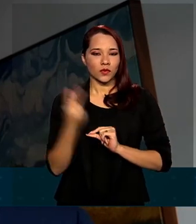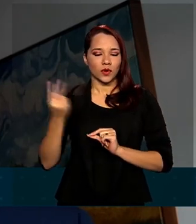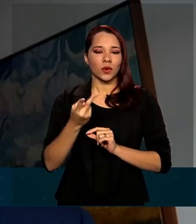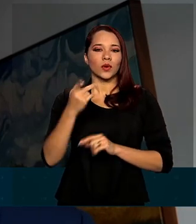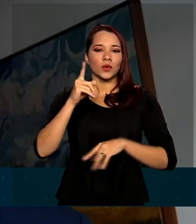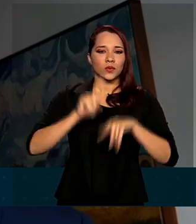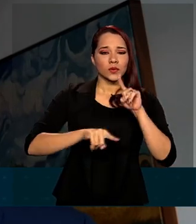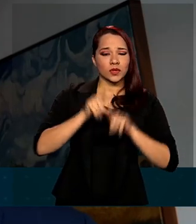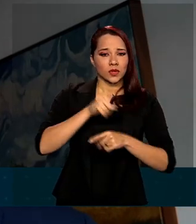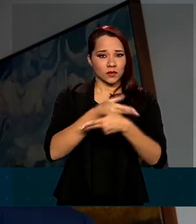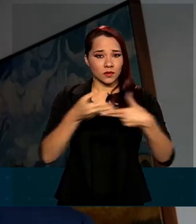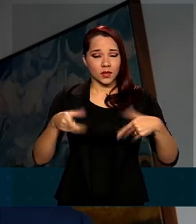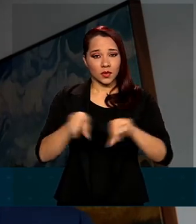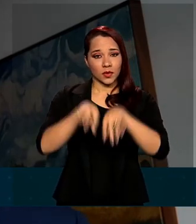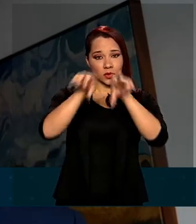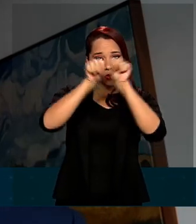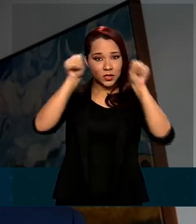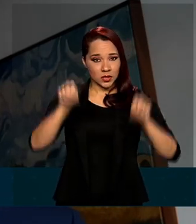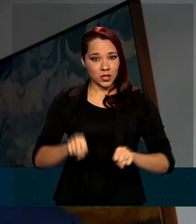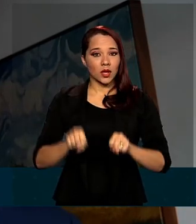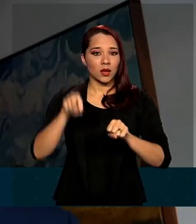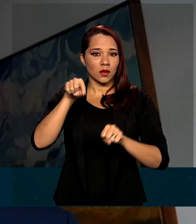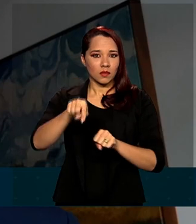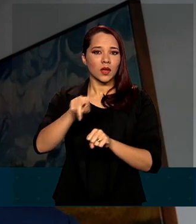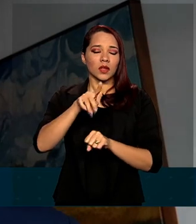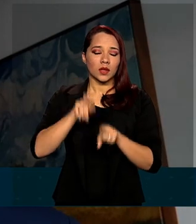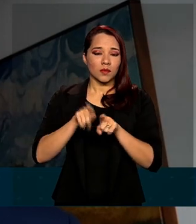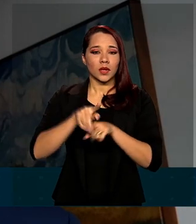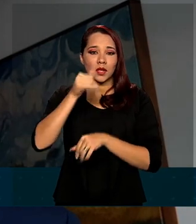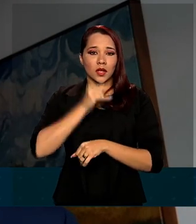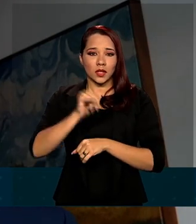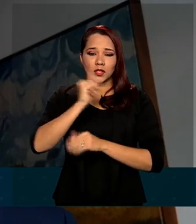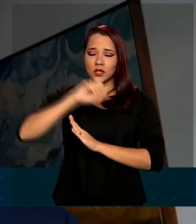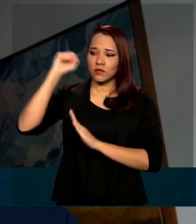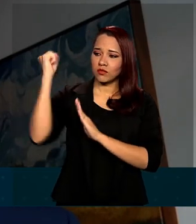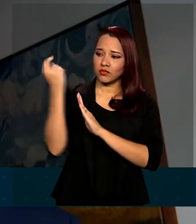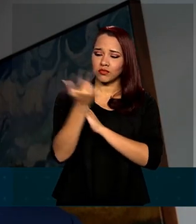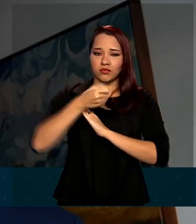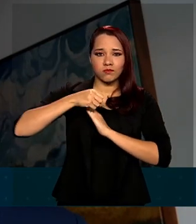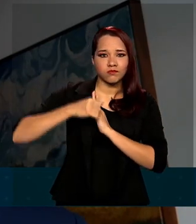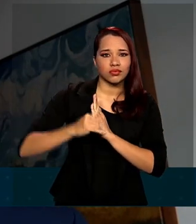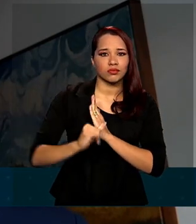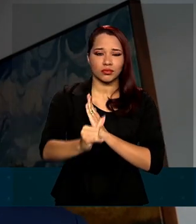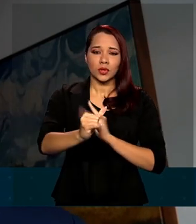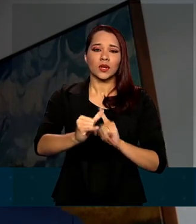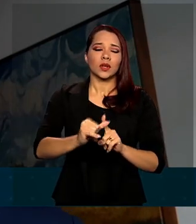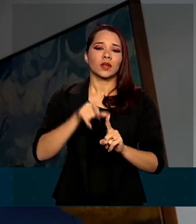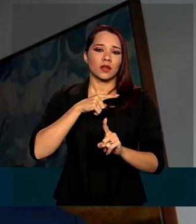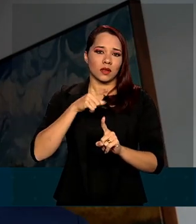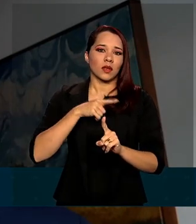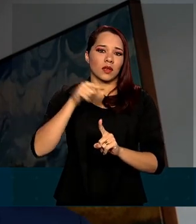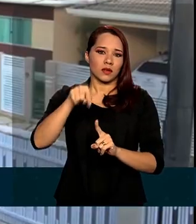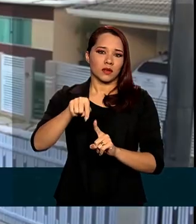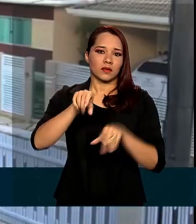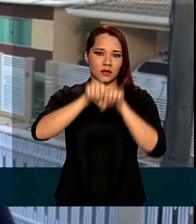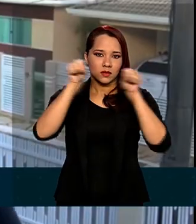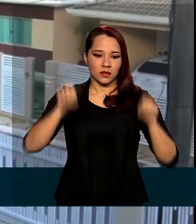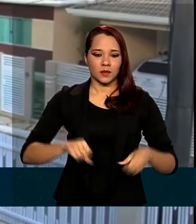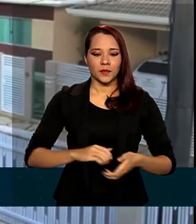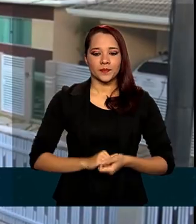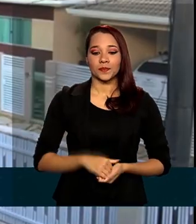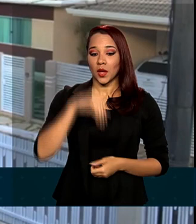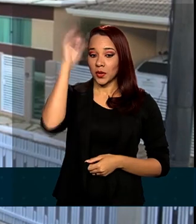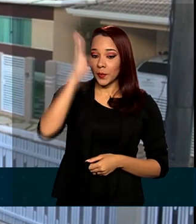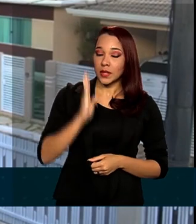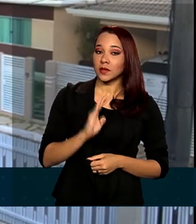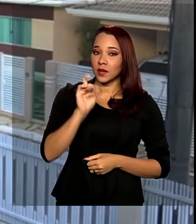equipamentos e dos sistemas fotovoltaicos e, consequentemente, da energia fotovoltaica gerada através desses sistemas. O Brasil